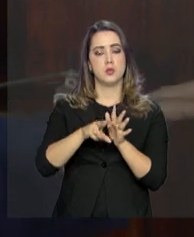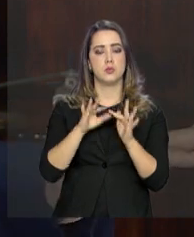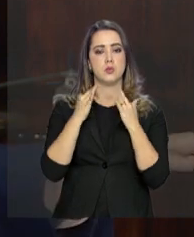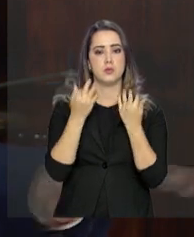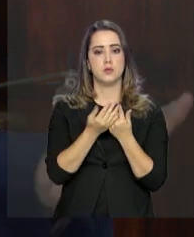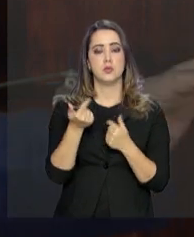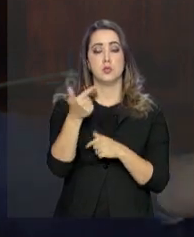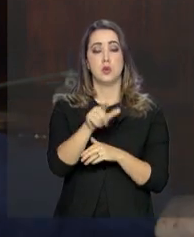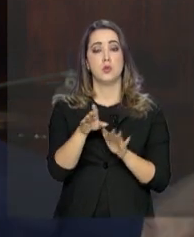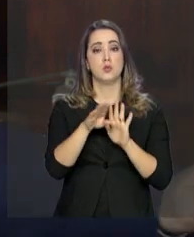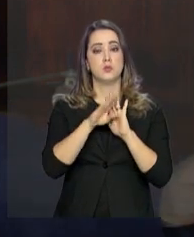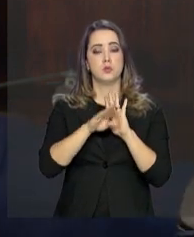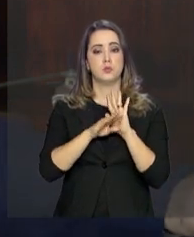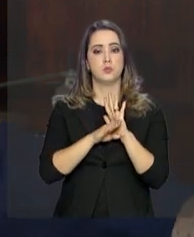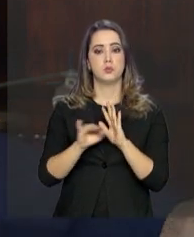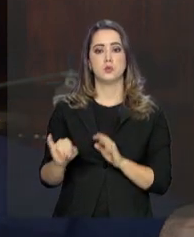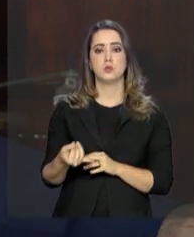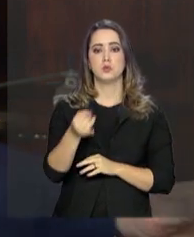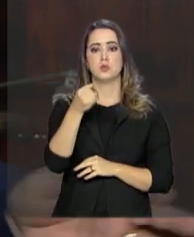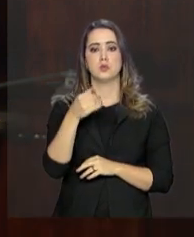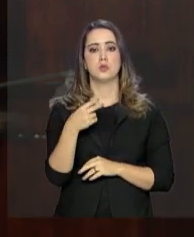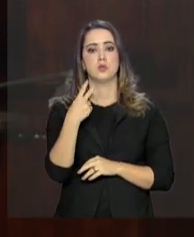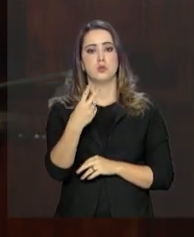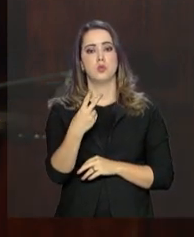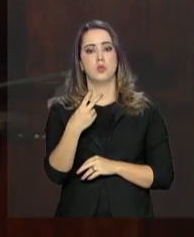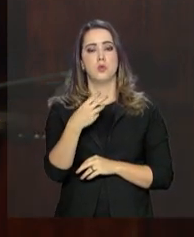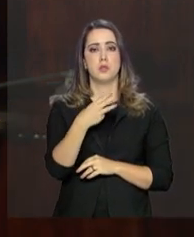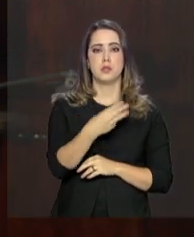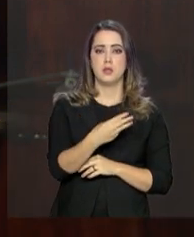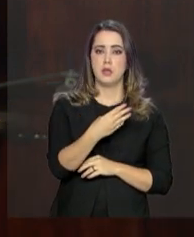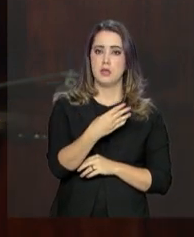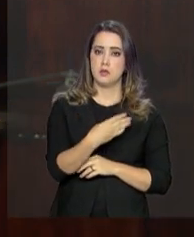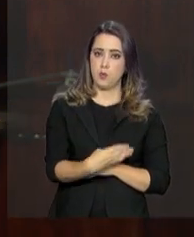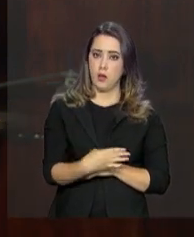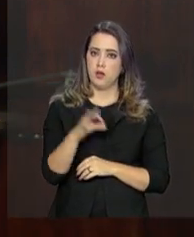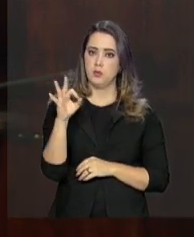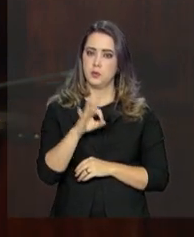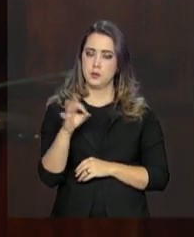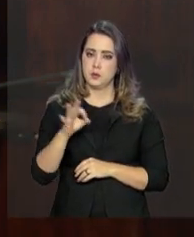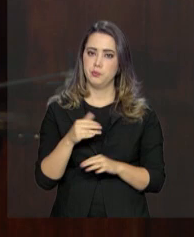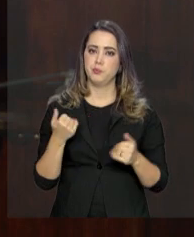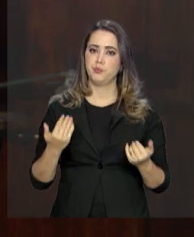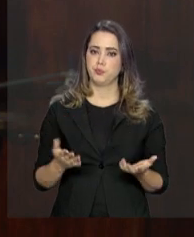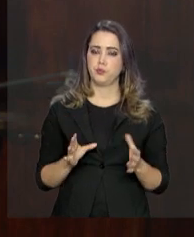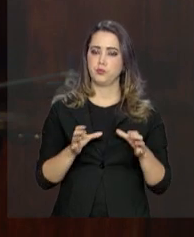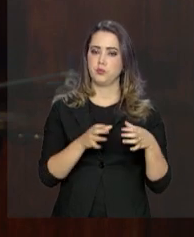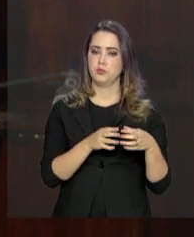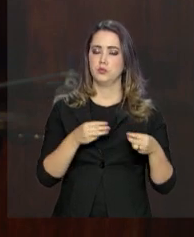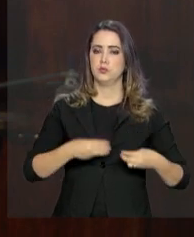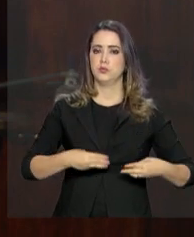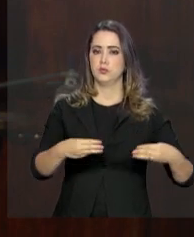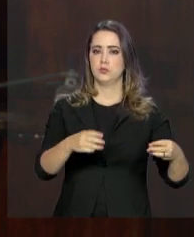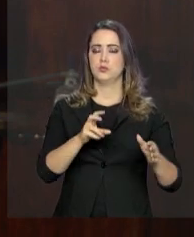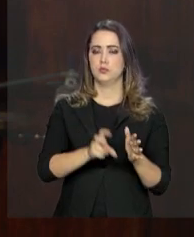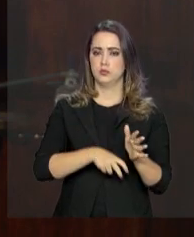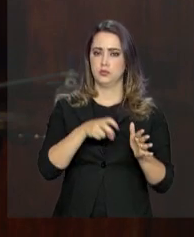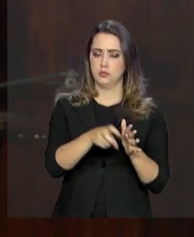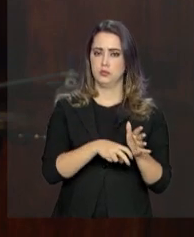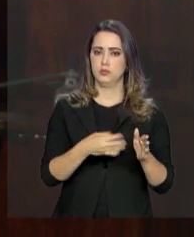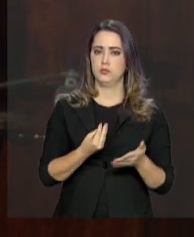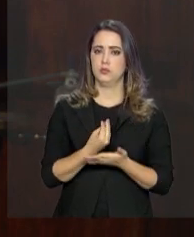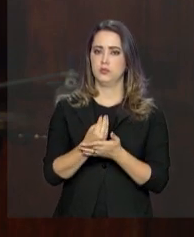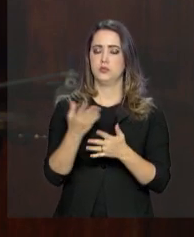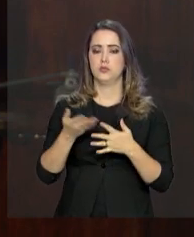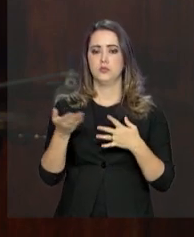está em um outro programa, que tem juros de 2%, 3%, 4%. Nessa agricultura que o Ministério da Agricultura cuida e os financiamentos que vão ser